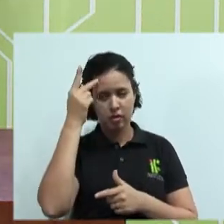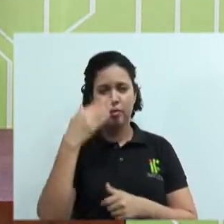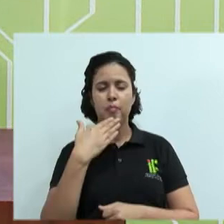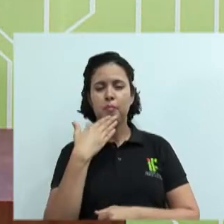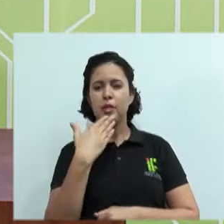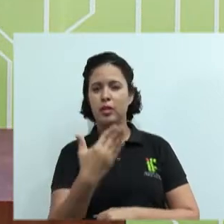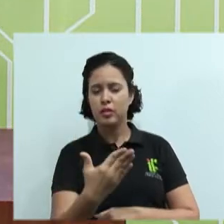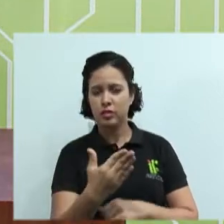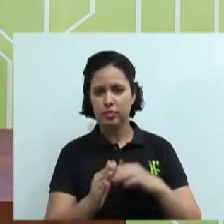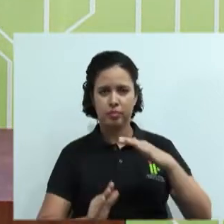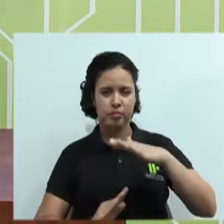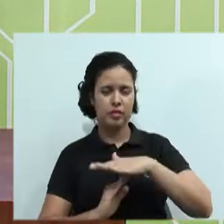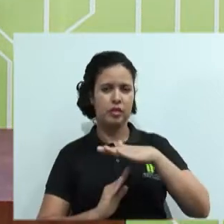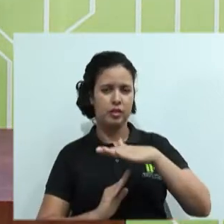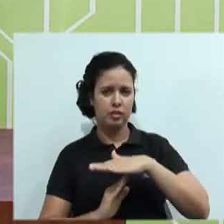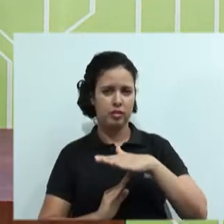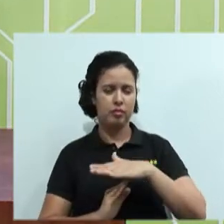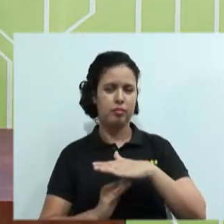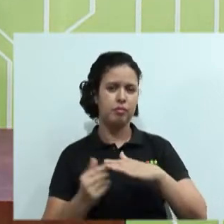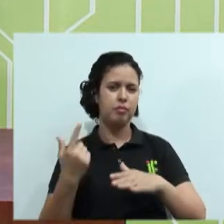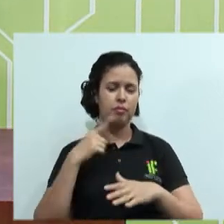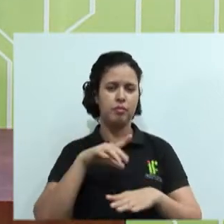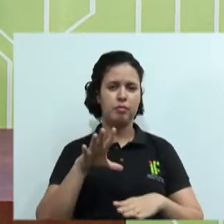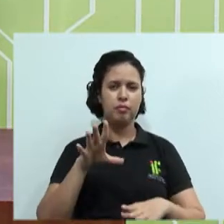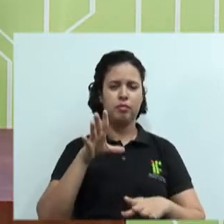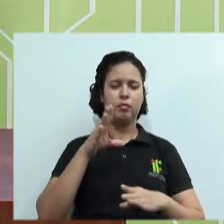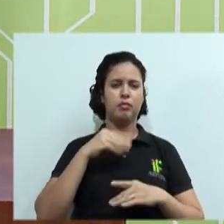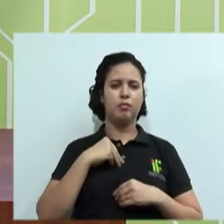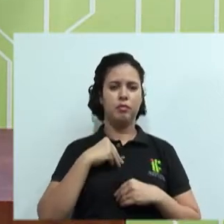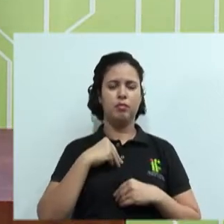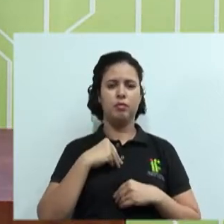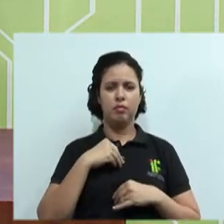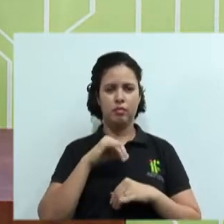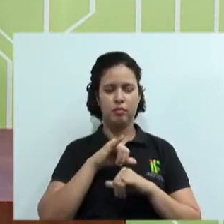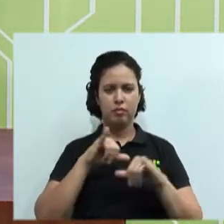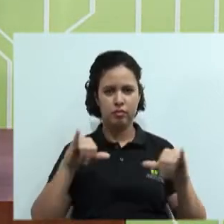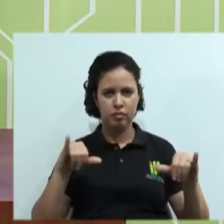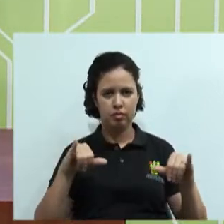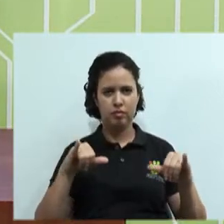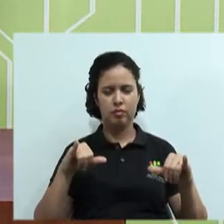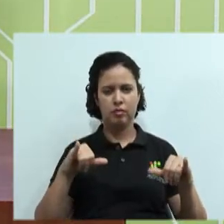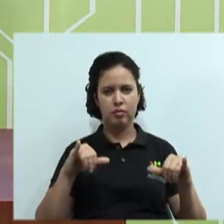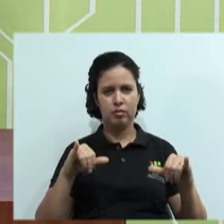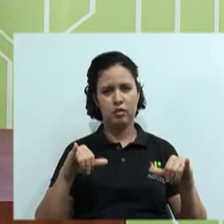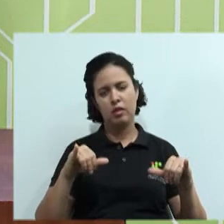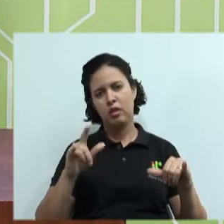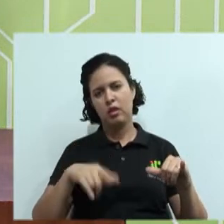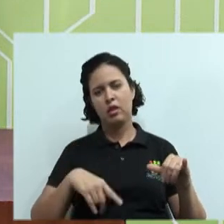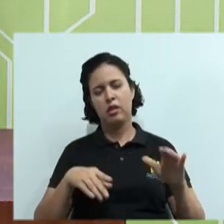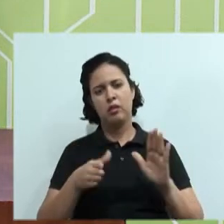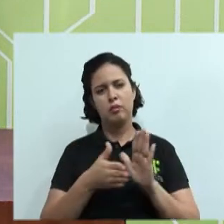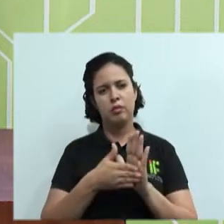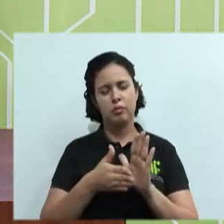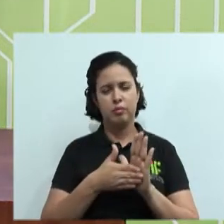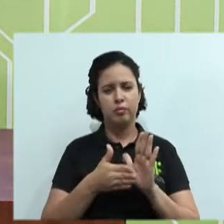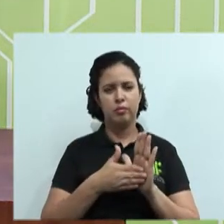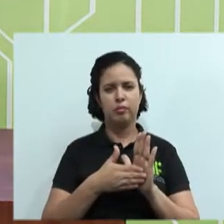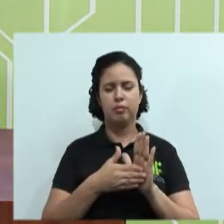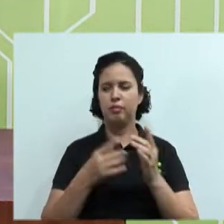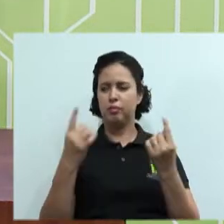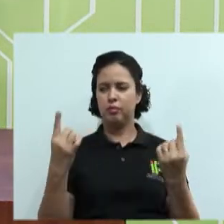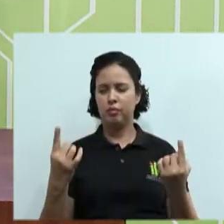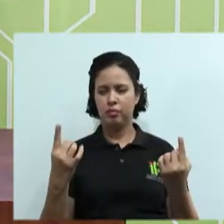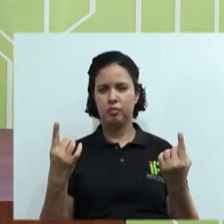um tempo, para que elas possam absorver melhor as informações, absorver melhor a proposta de todos os lados, né? Que possam respirar